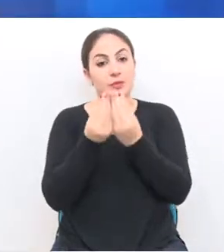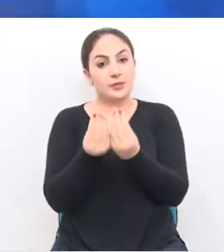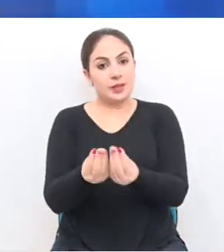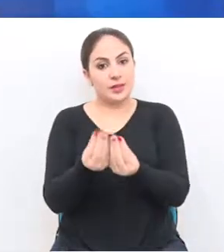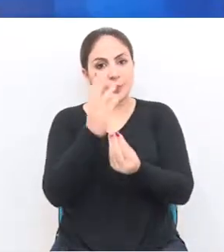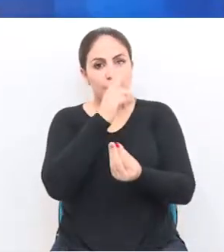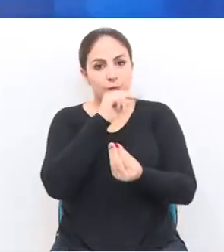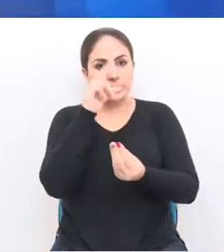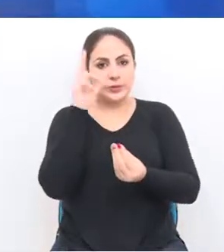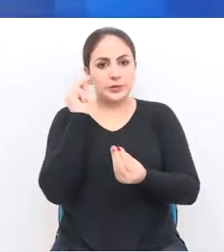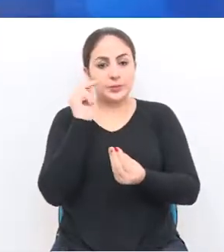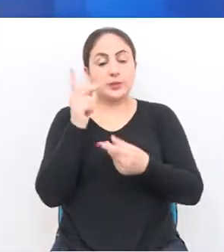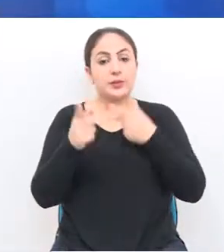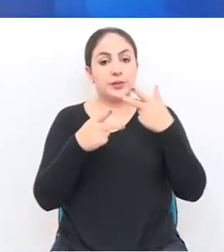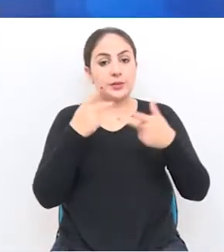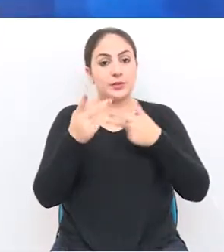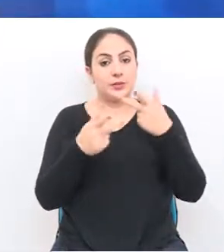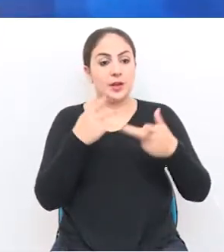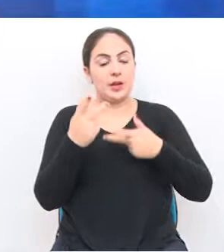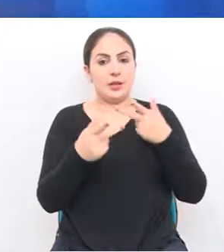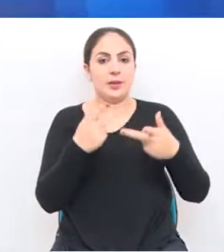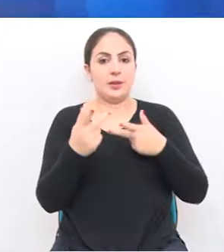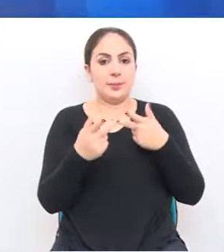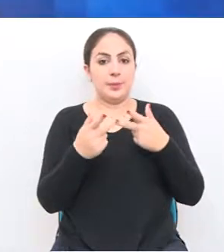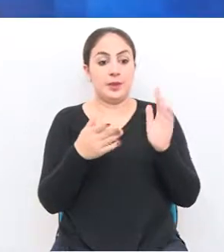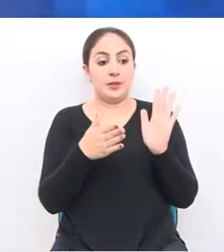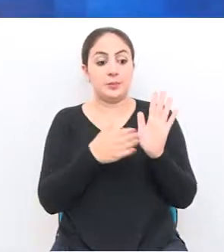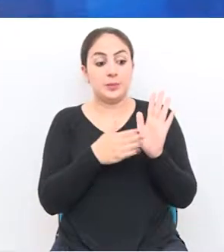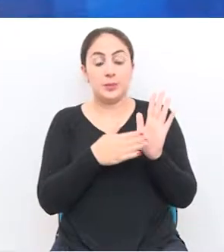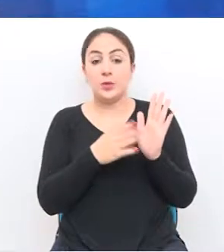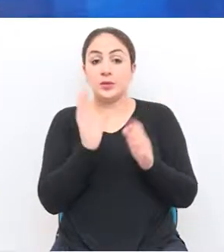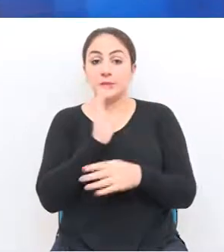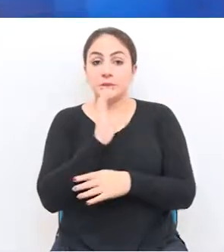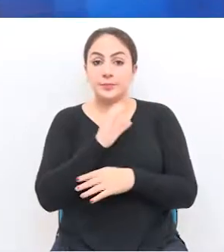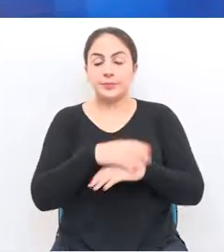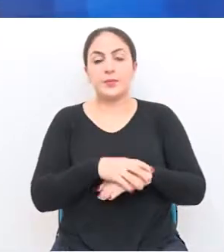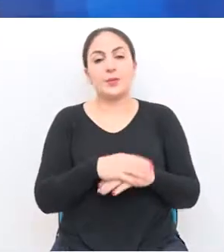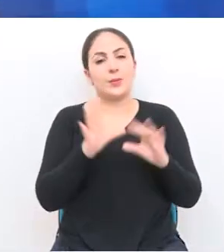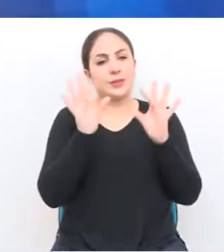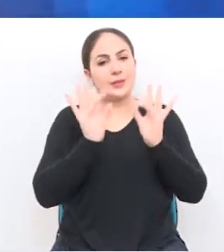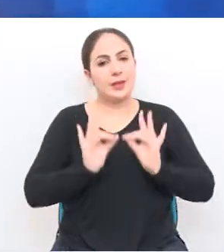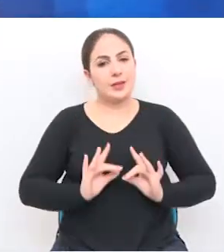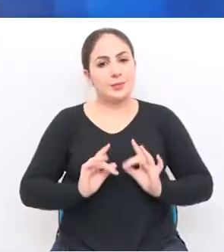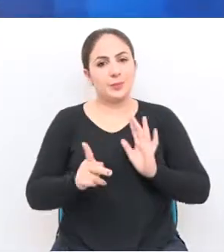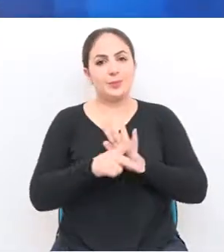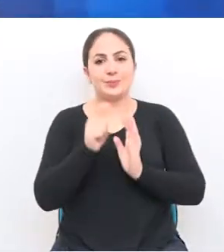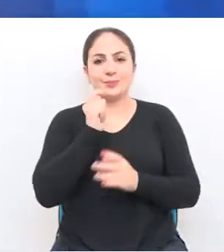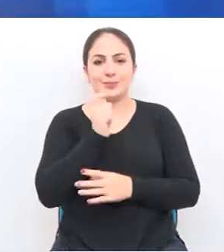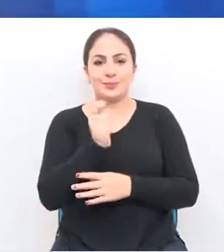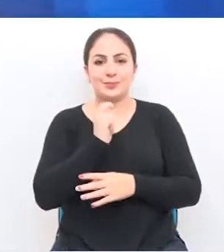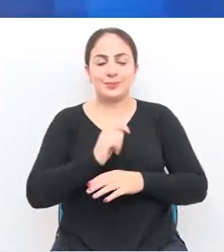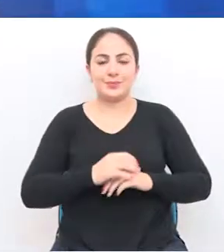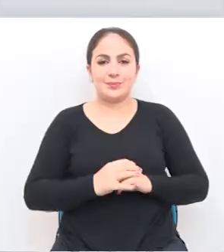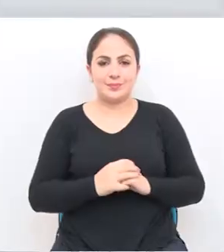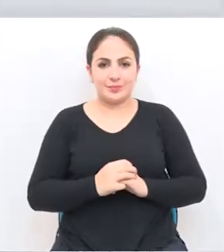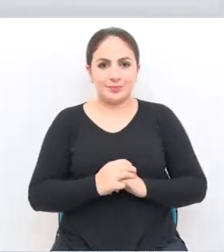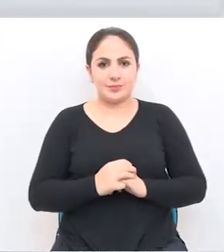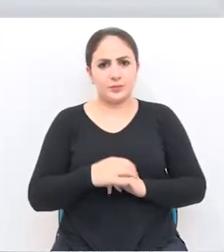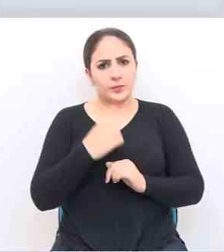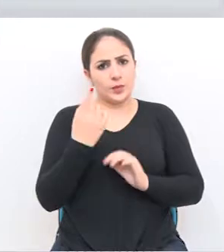enviadas ao Poder Executivo, que define pela viabilidade das propostas. Os detalhes na reportagem.